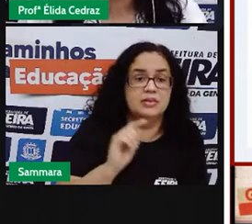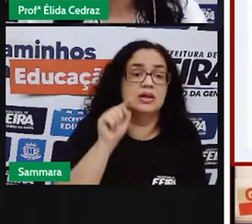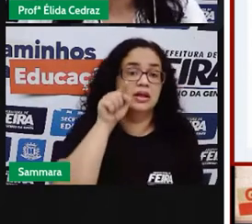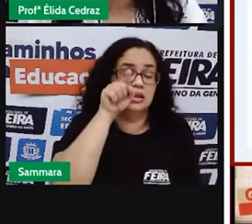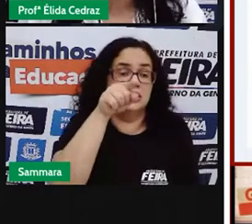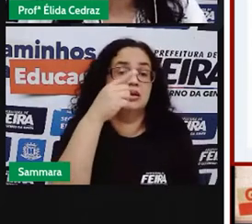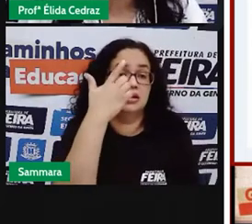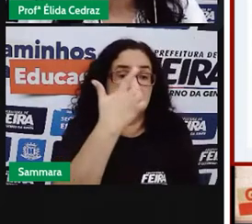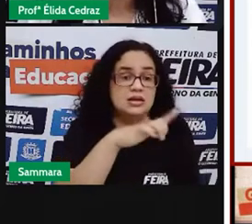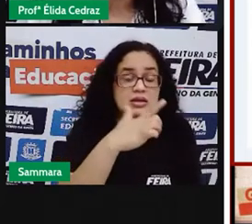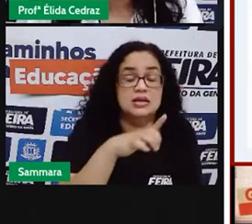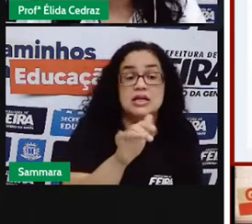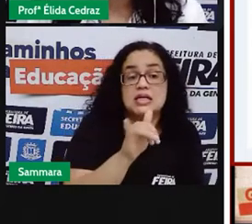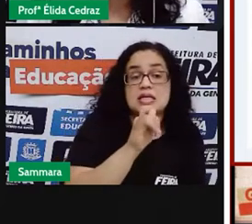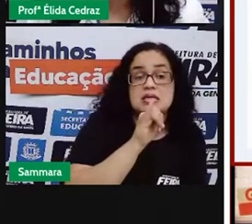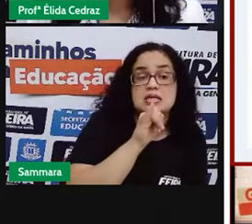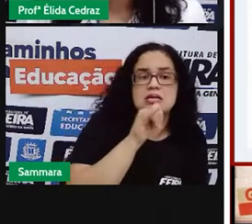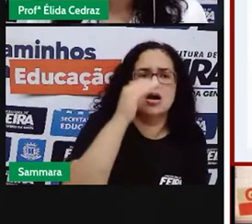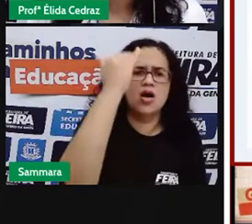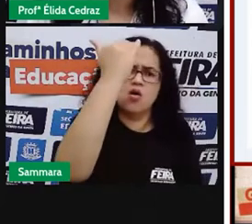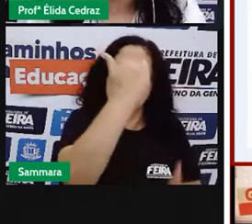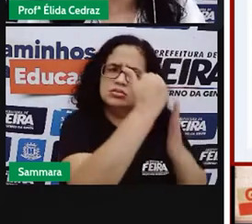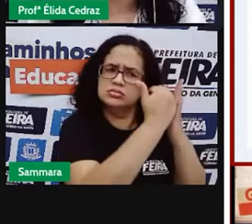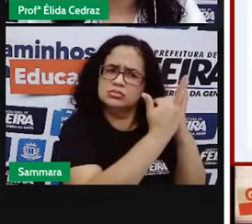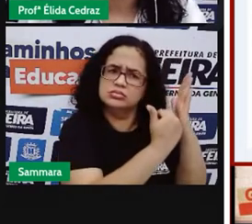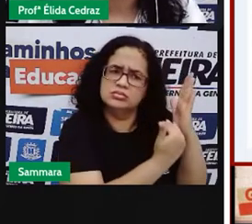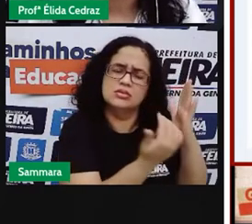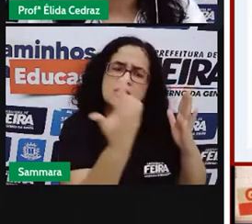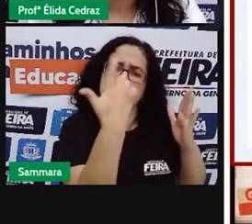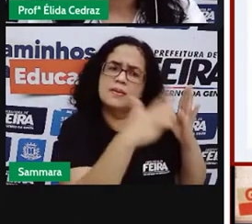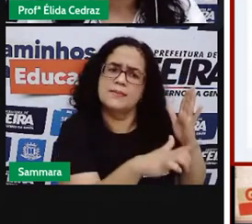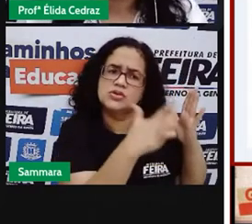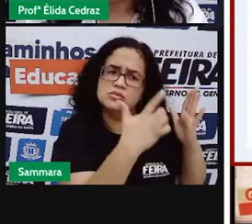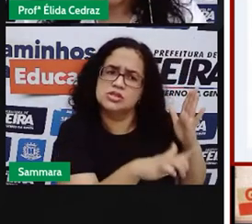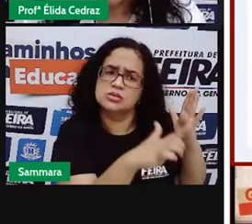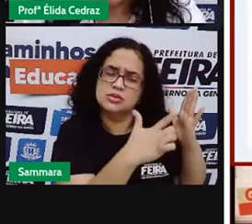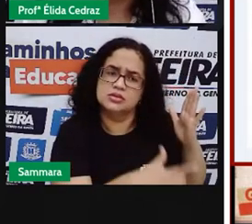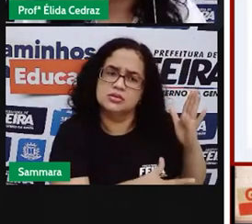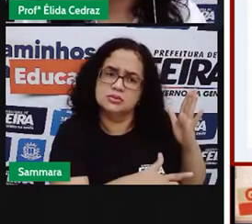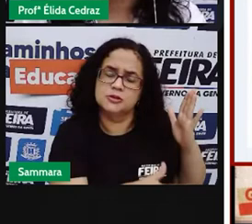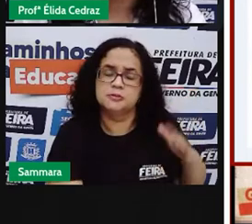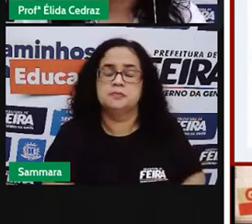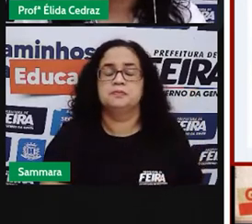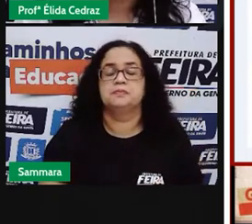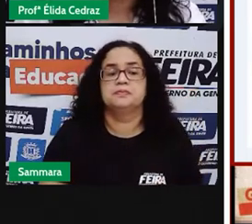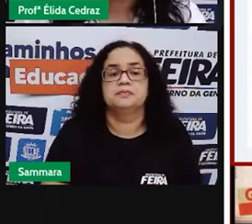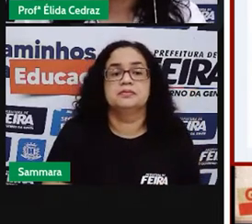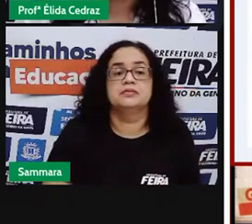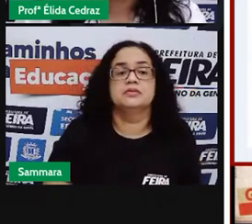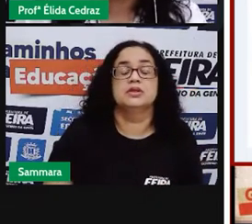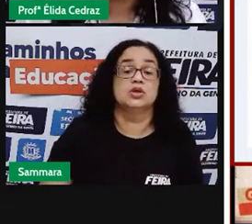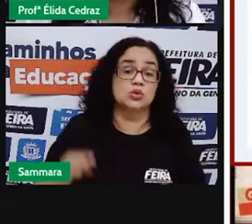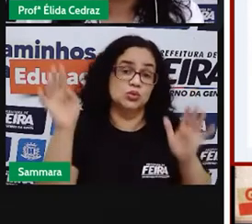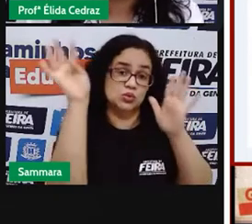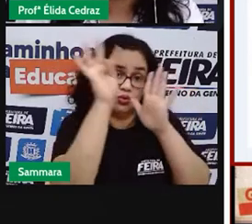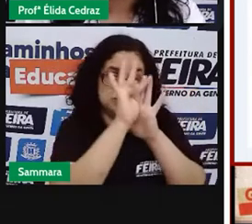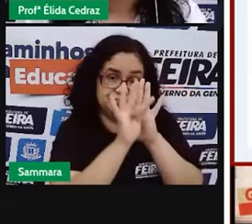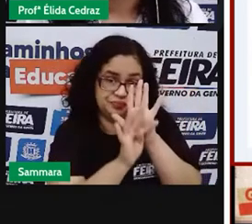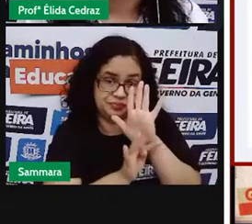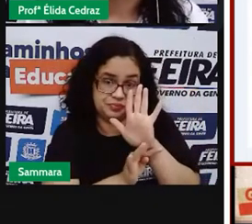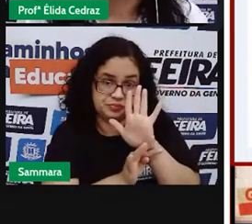esse aqui que a Próxima Palma. Olha quantas vezes foi repetido. Então, os textos...